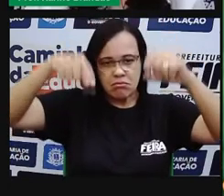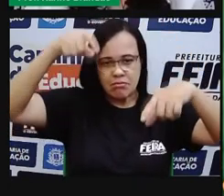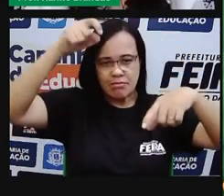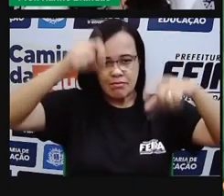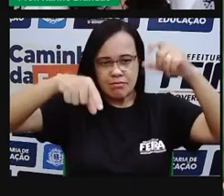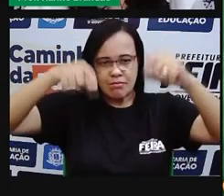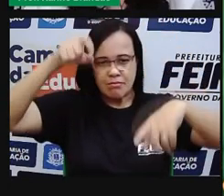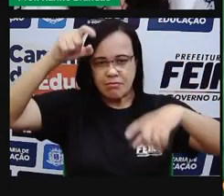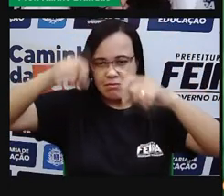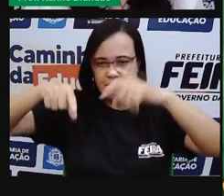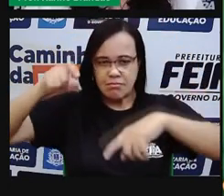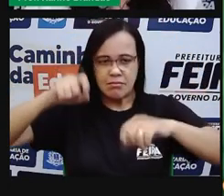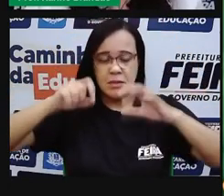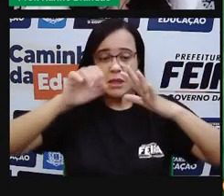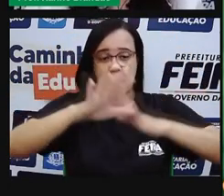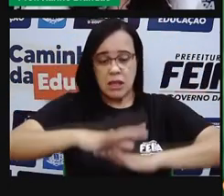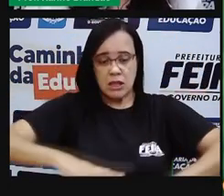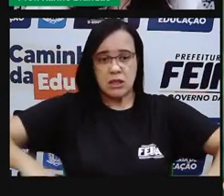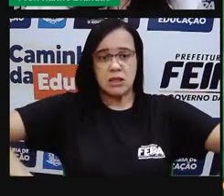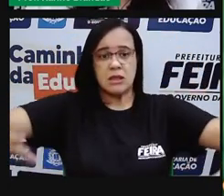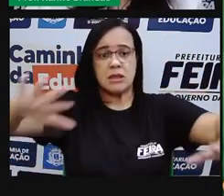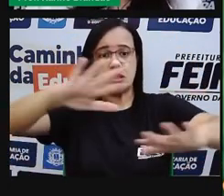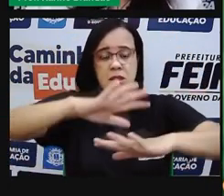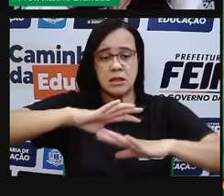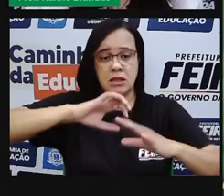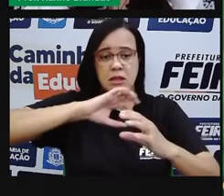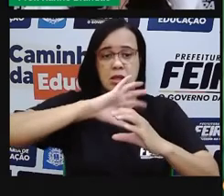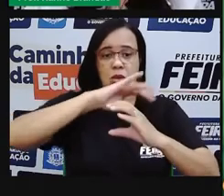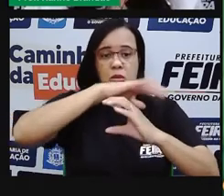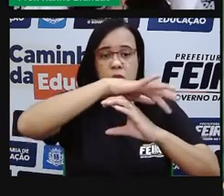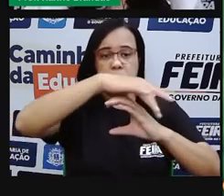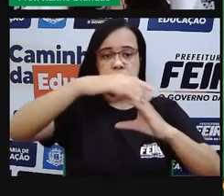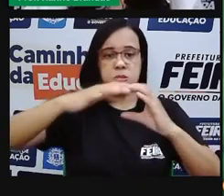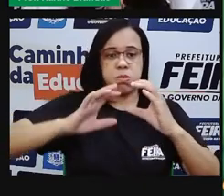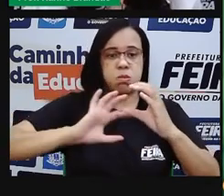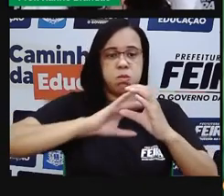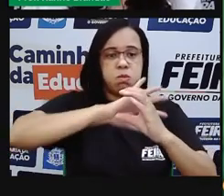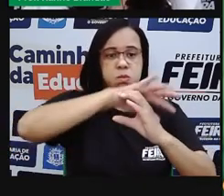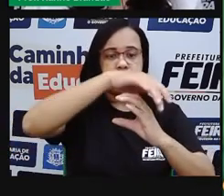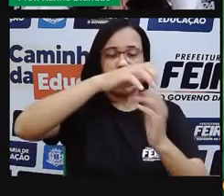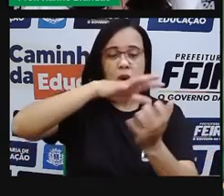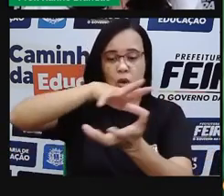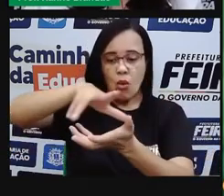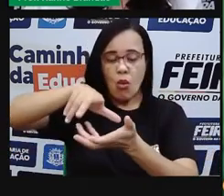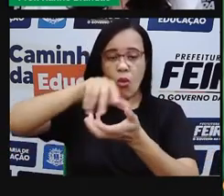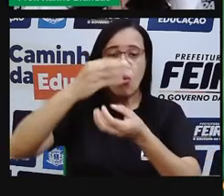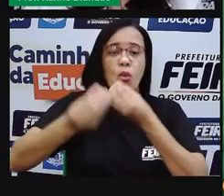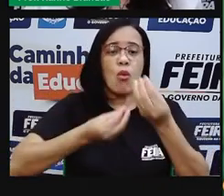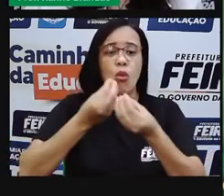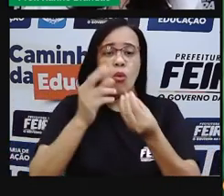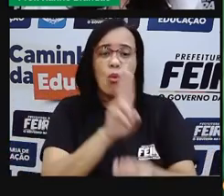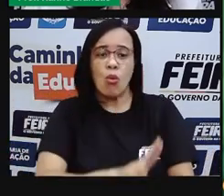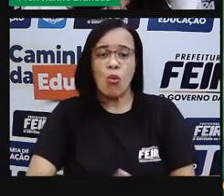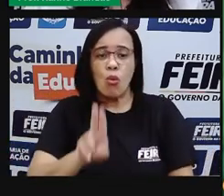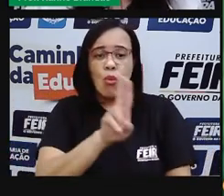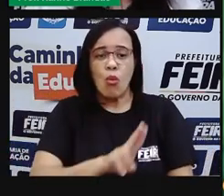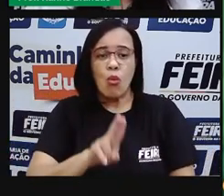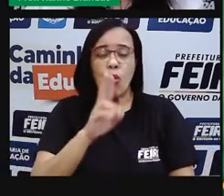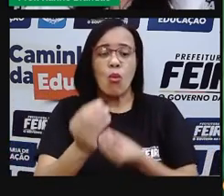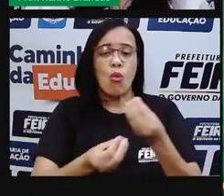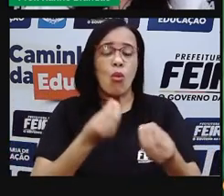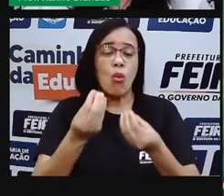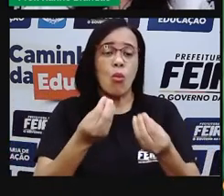na superfície do nosso planeta, ela vai ser utilizada, ela vai, vamos dizer,